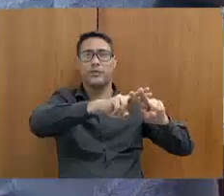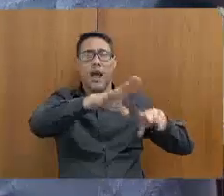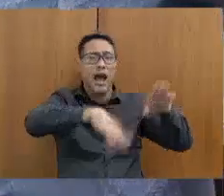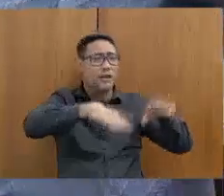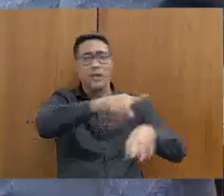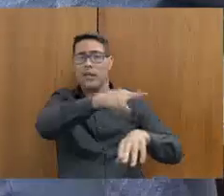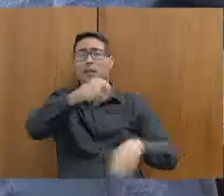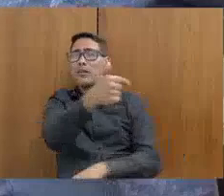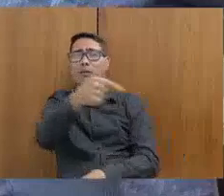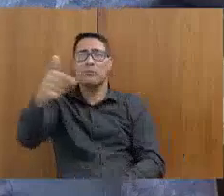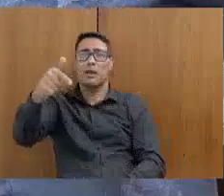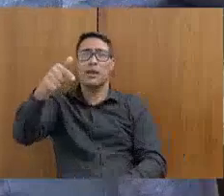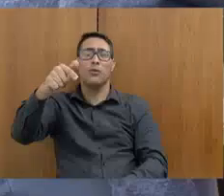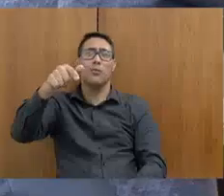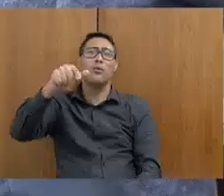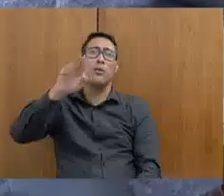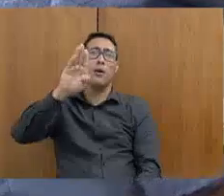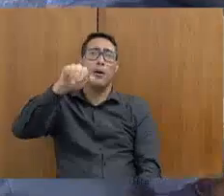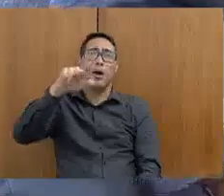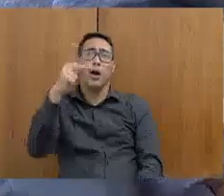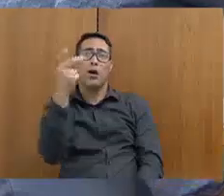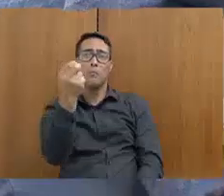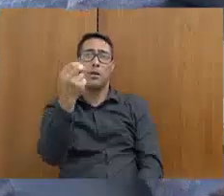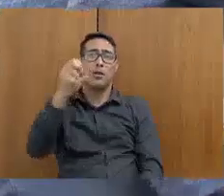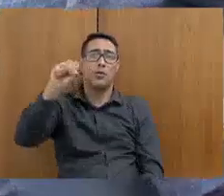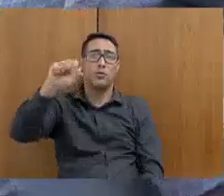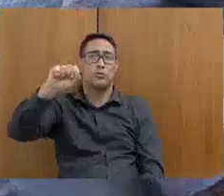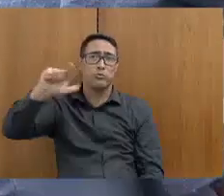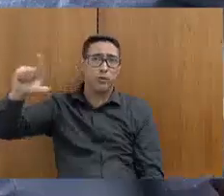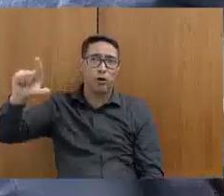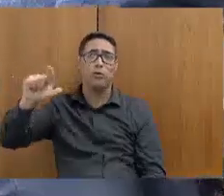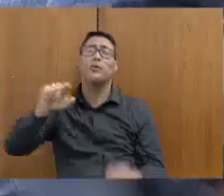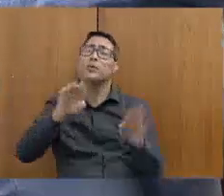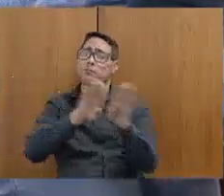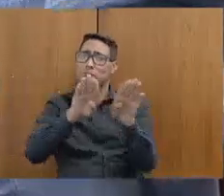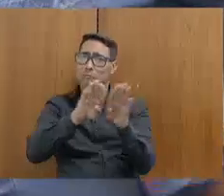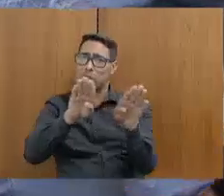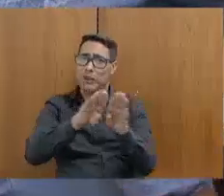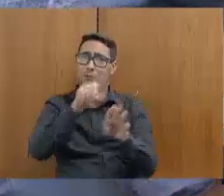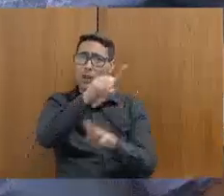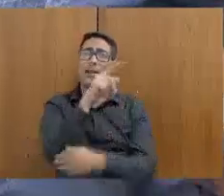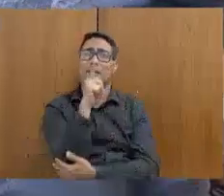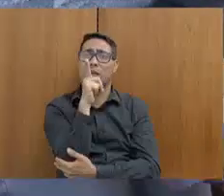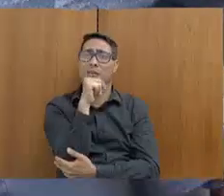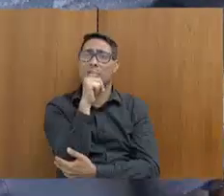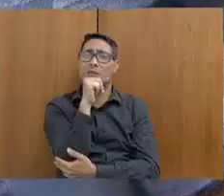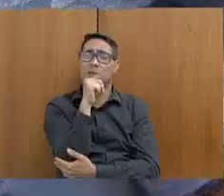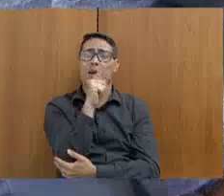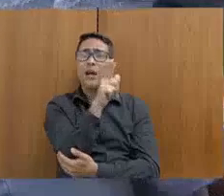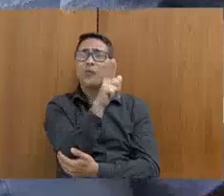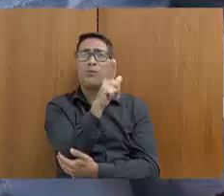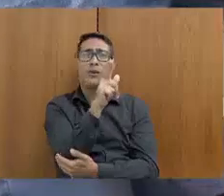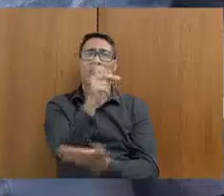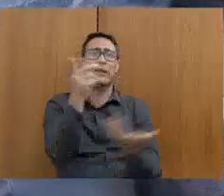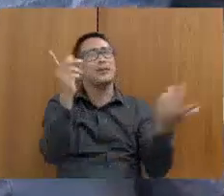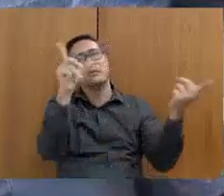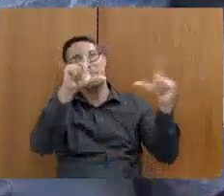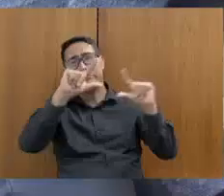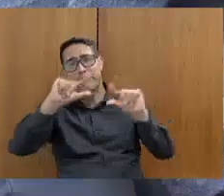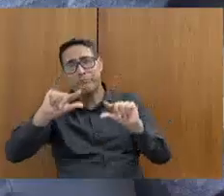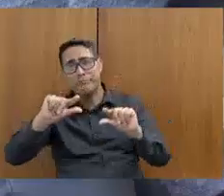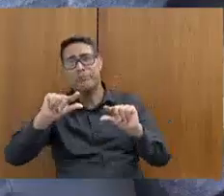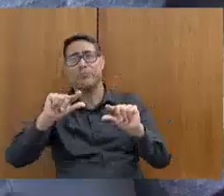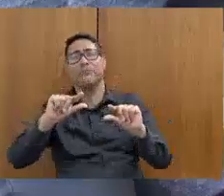sol, que hoje tem racionamento de água. E isso, nós estamos dizendo coisa muito grave, e o